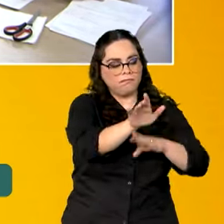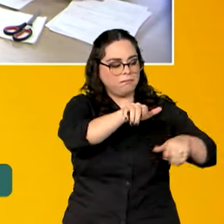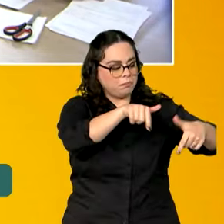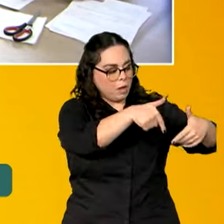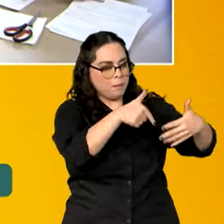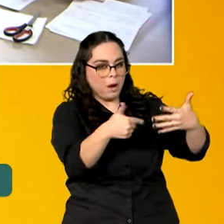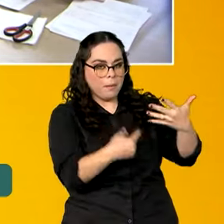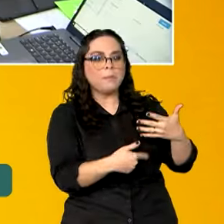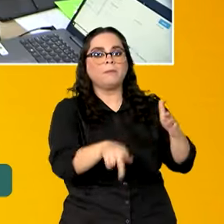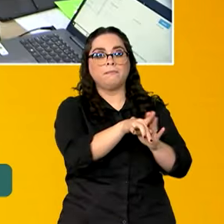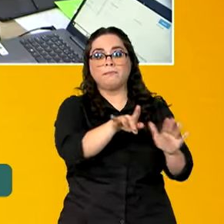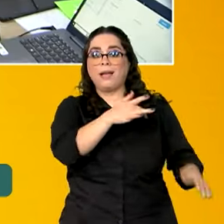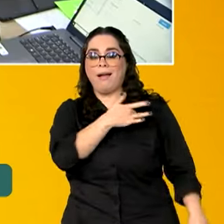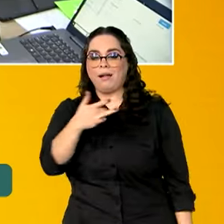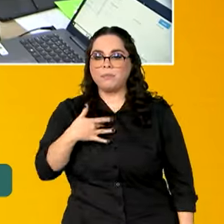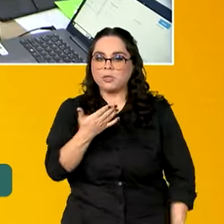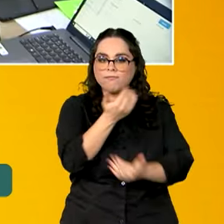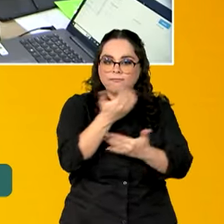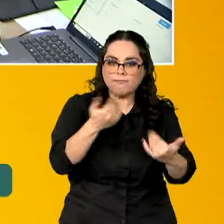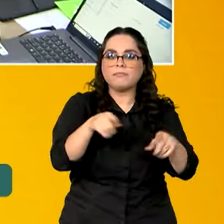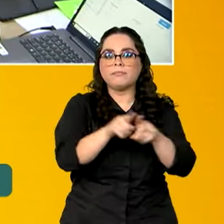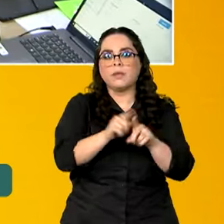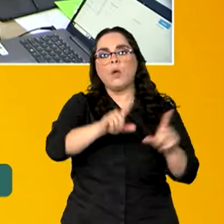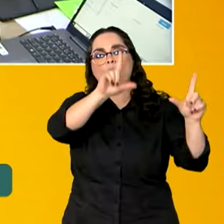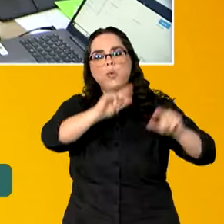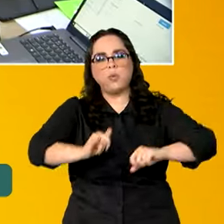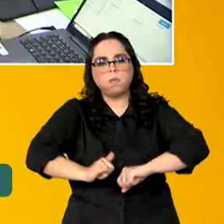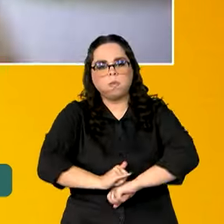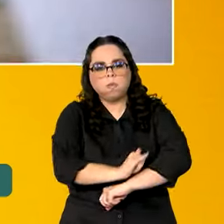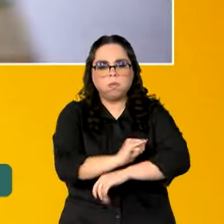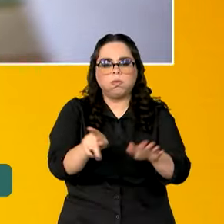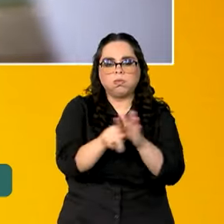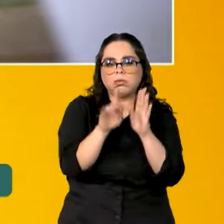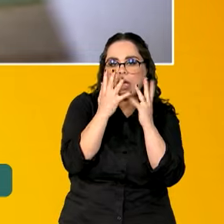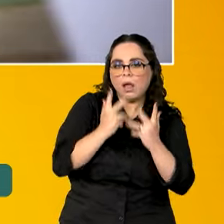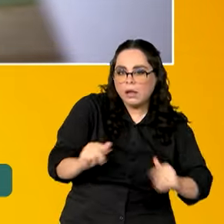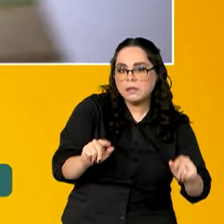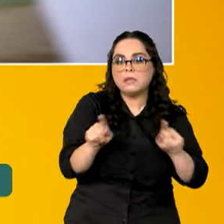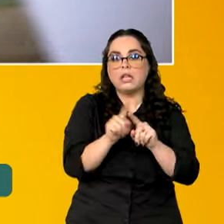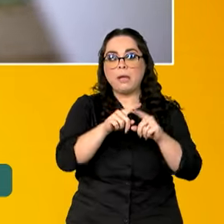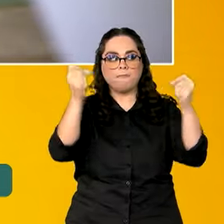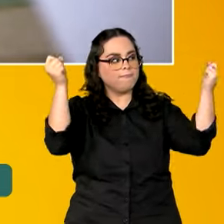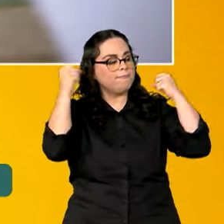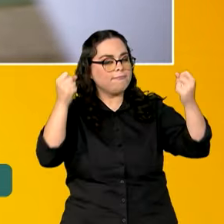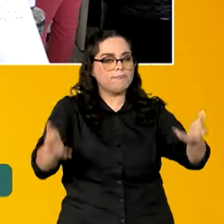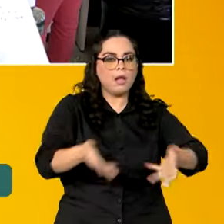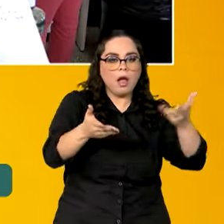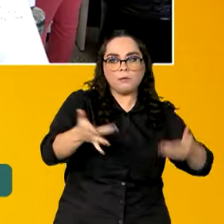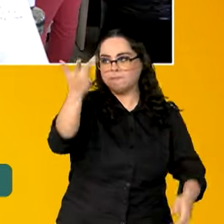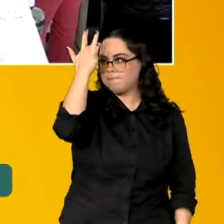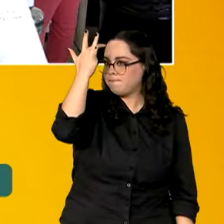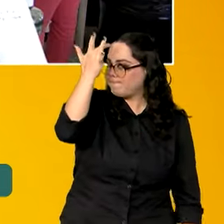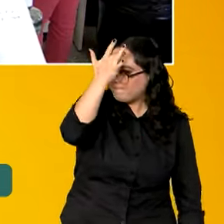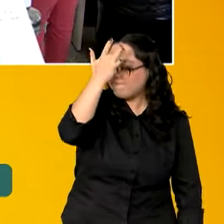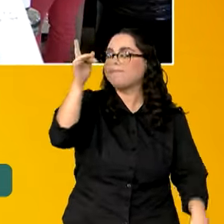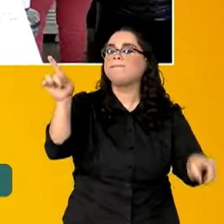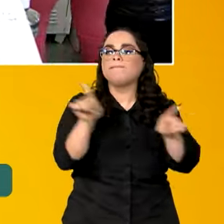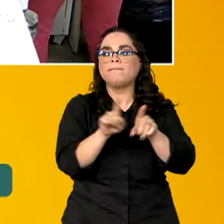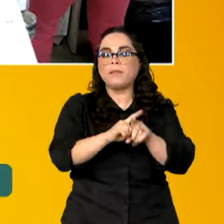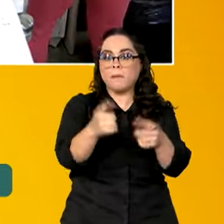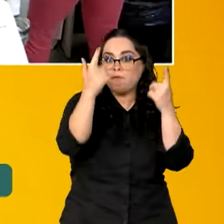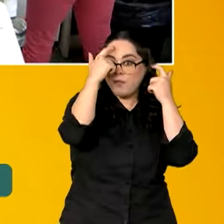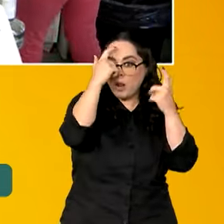para alimentação saudável, prevenção da obesidade, promoção da atividade física, saúde mental, prevenção da